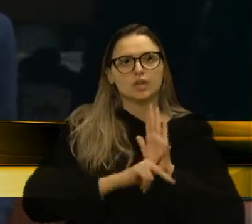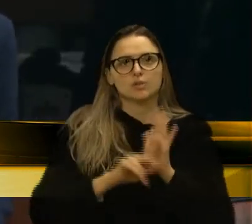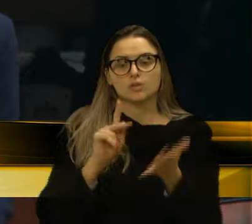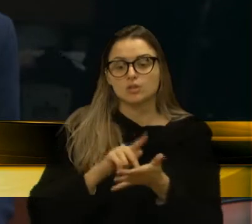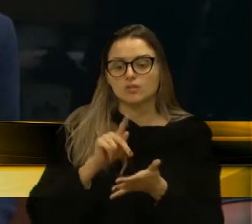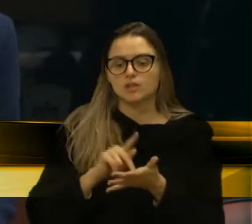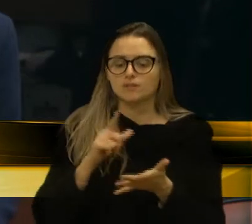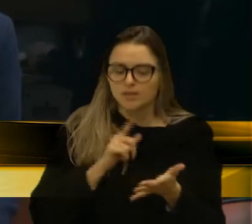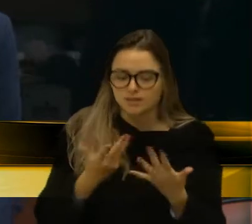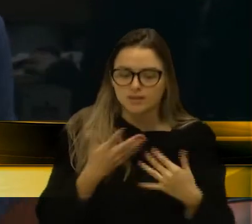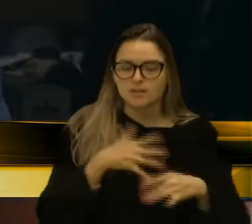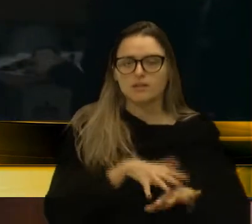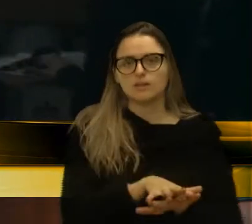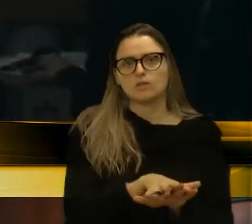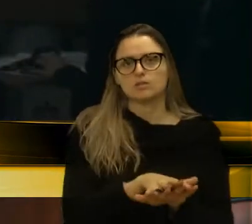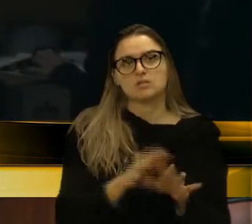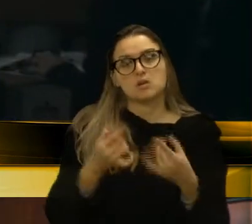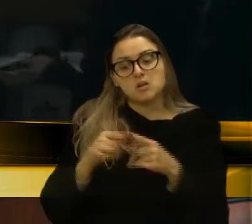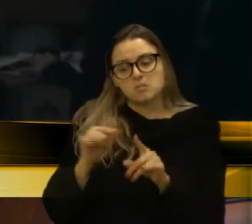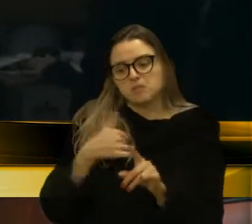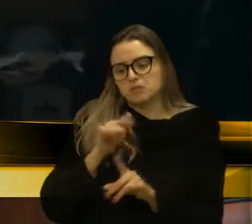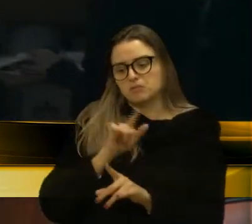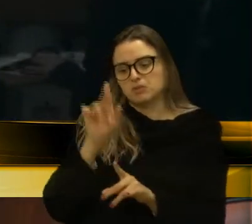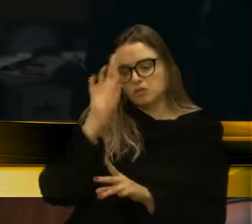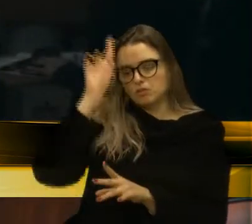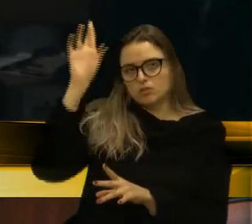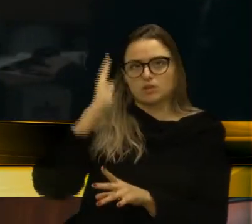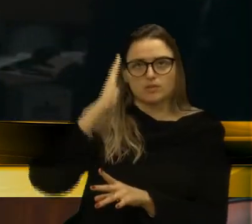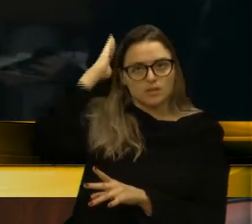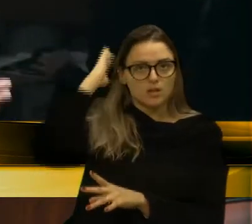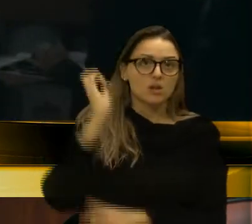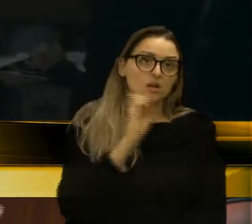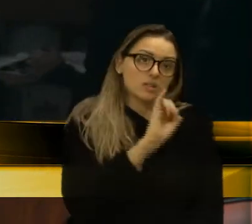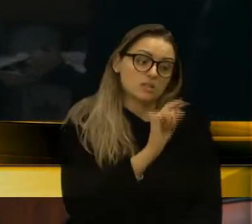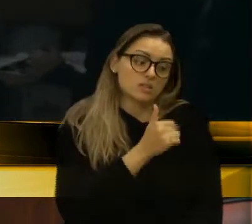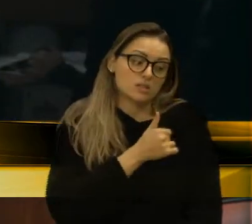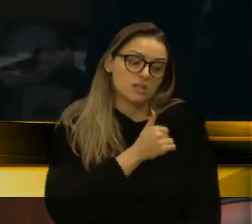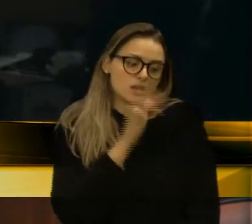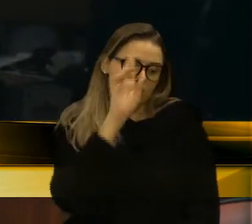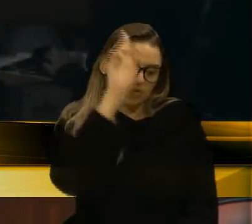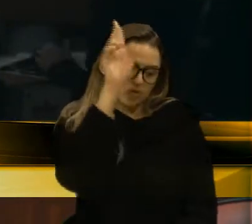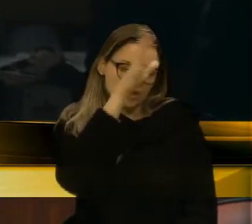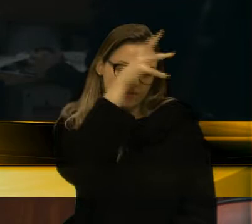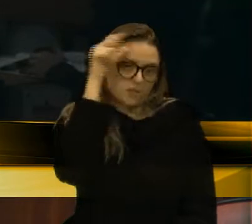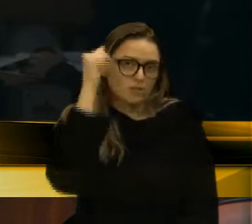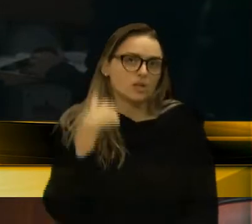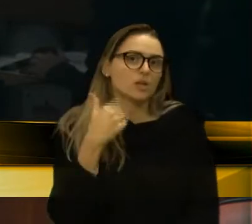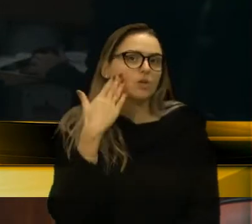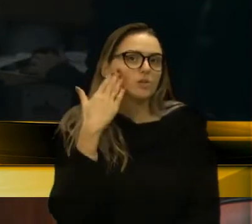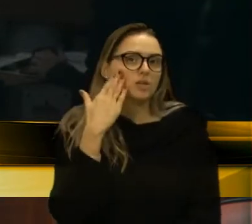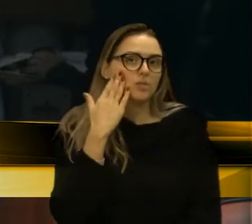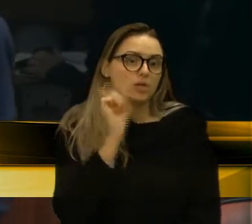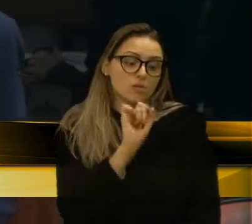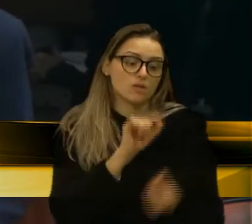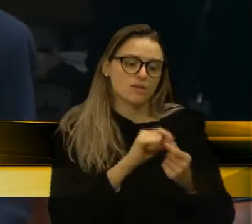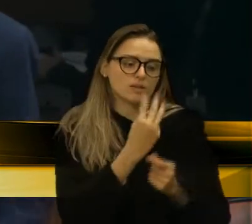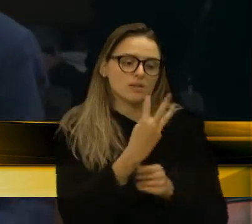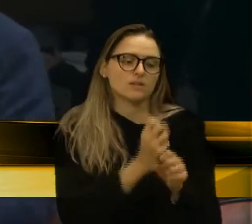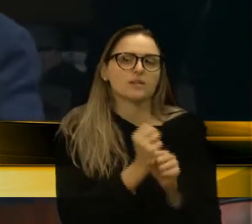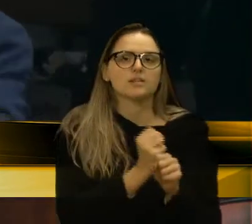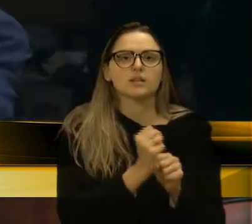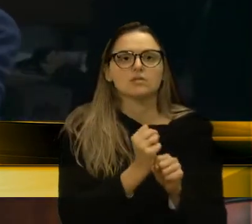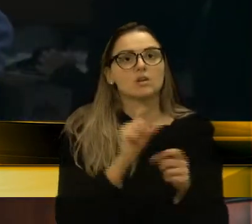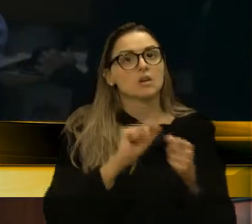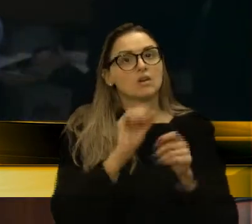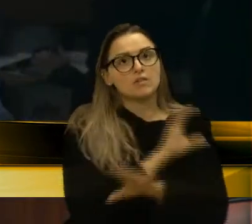causar inclusão. Agora, eu não sou prefeito. Caso fosse prefeito, eu saberia o que fazer em três anos. É muito tranquilo. Se faz um